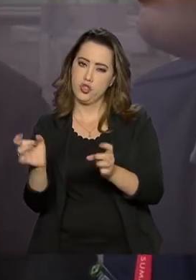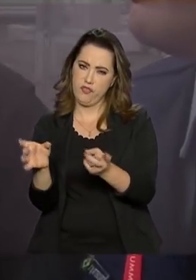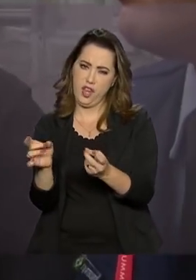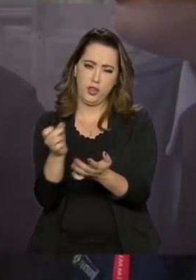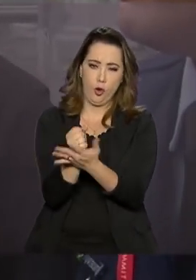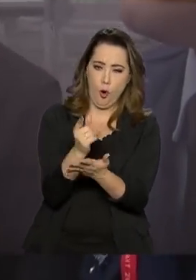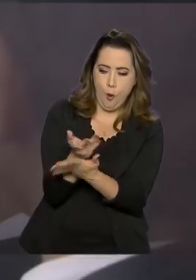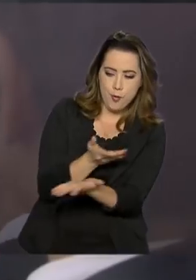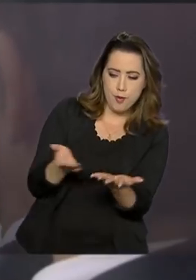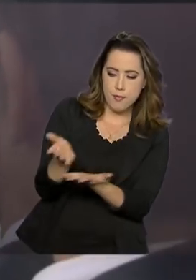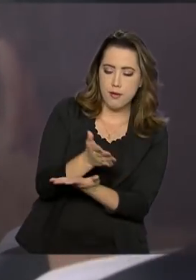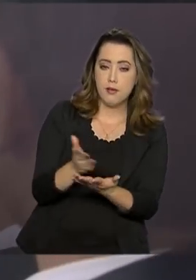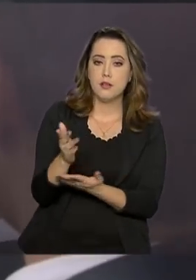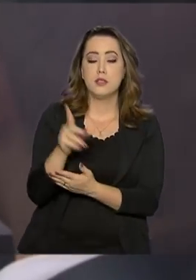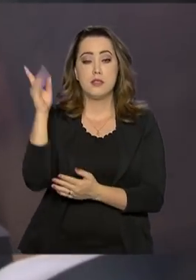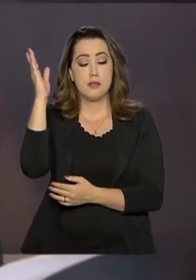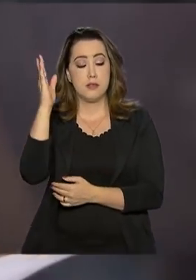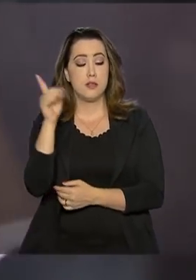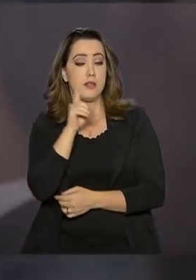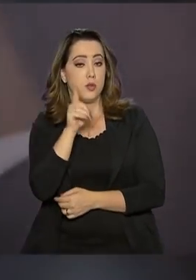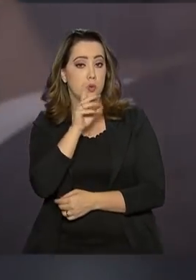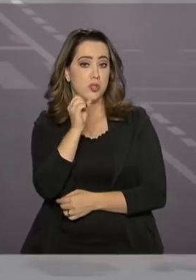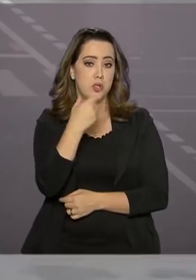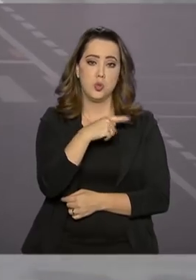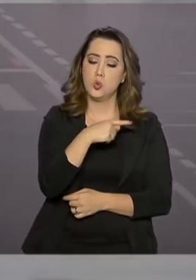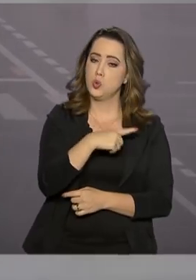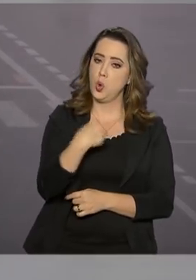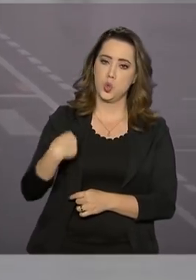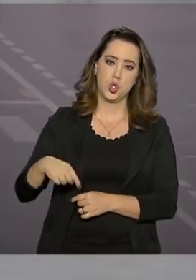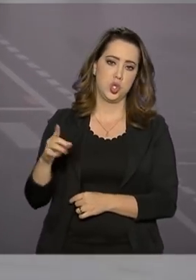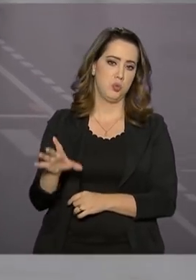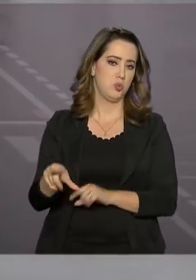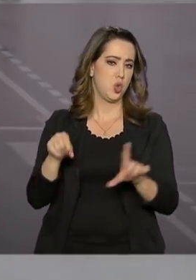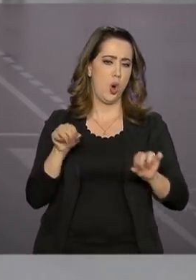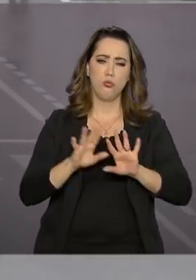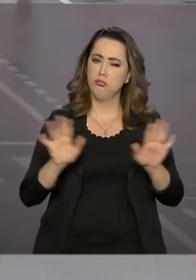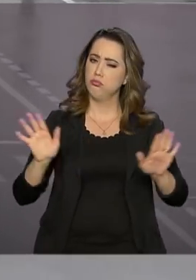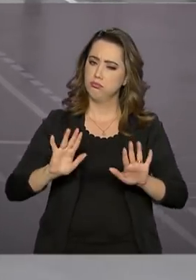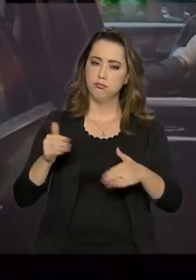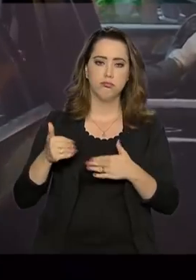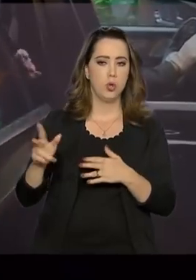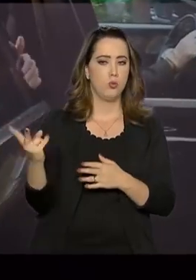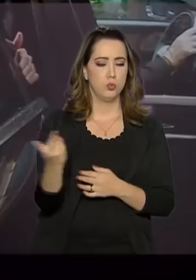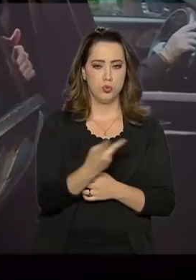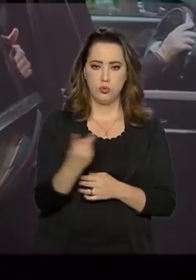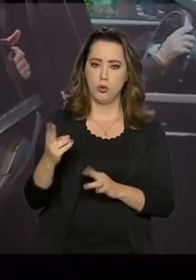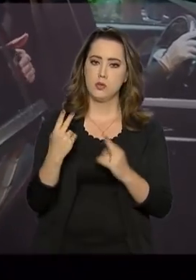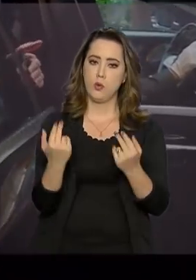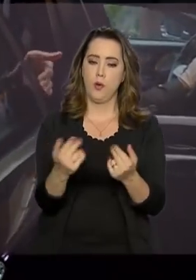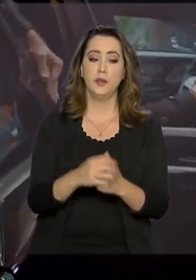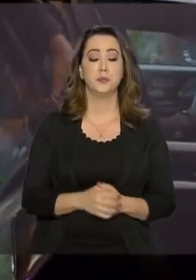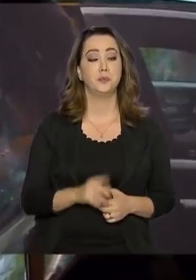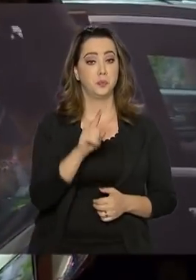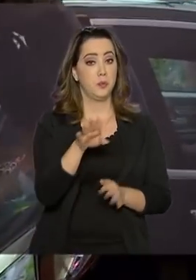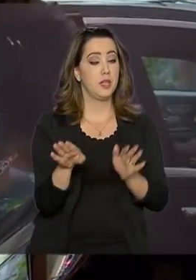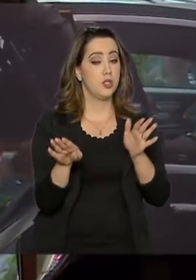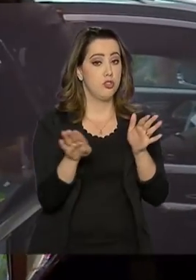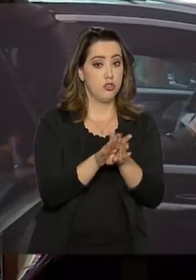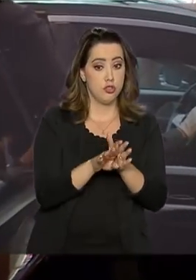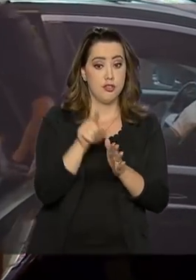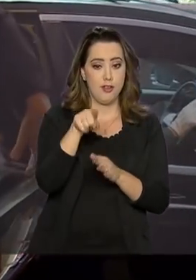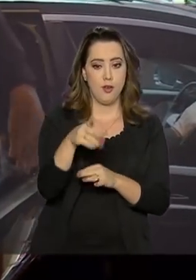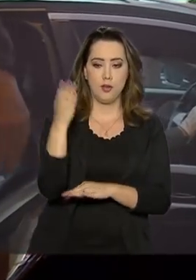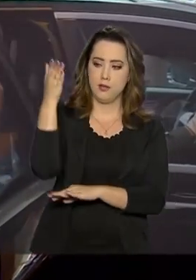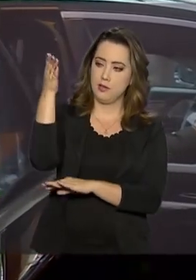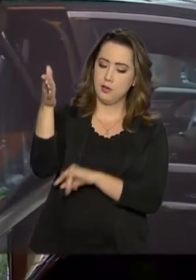por volta das 2 da tarde, horário local, 2 horas da manhã no Brasil. Logo na entrada do hotel, ele foi recebido por